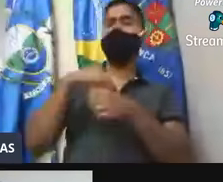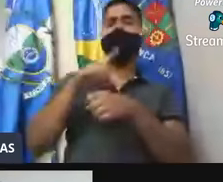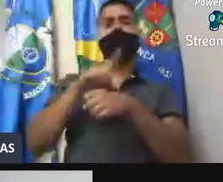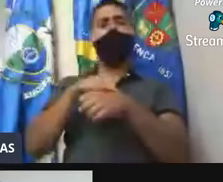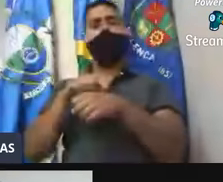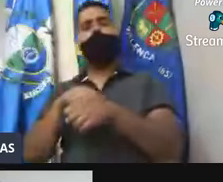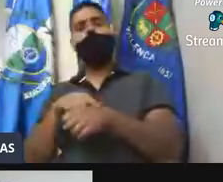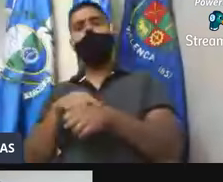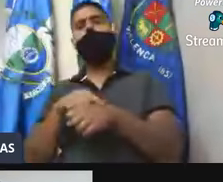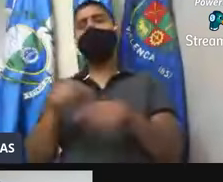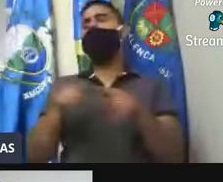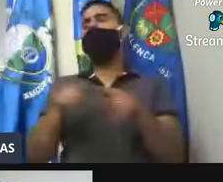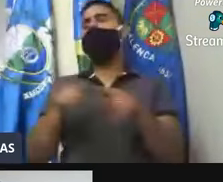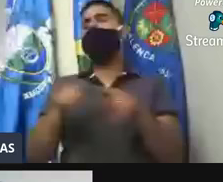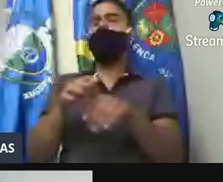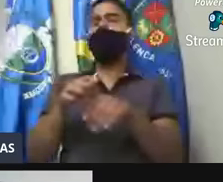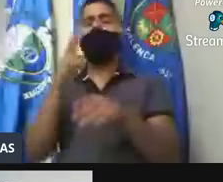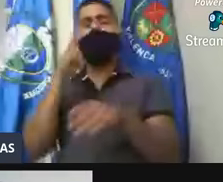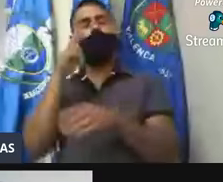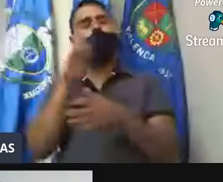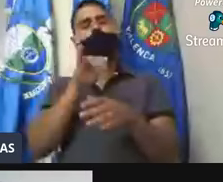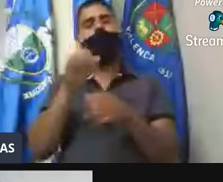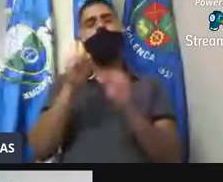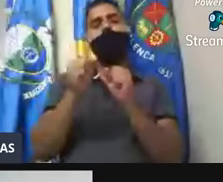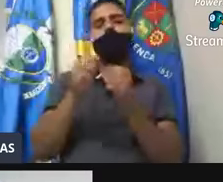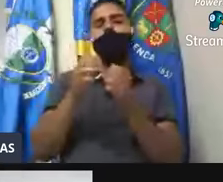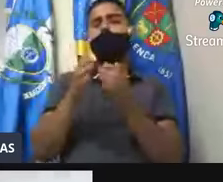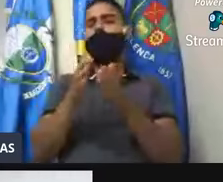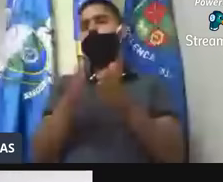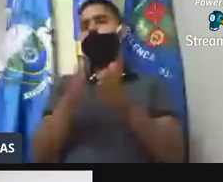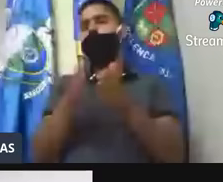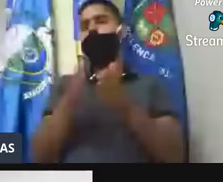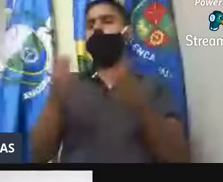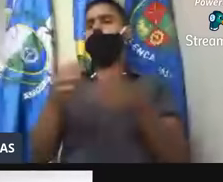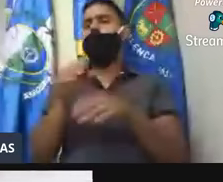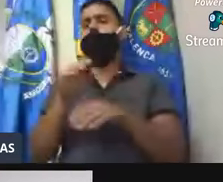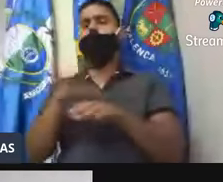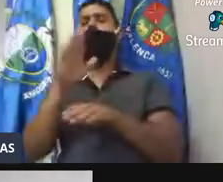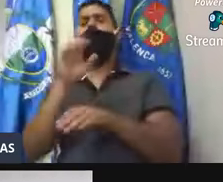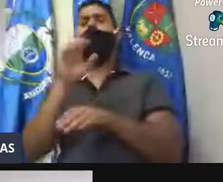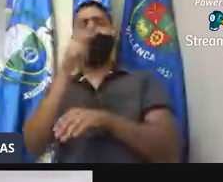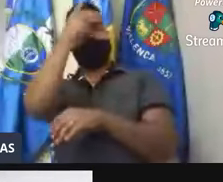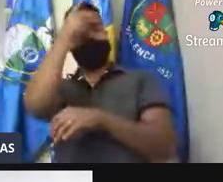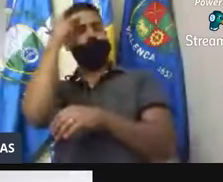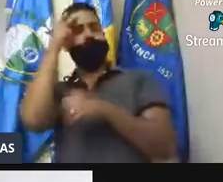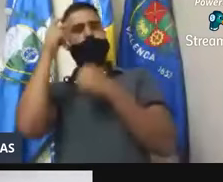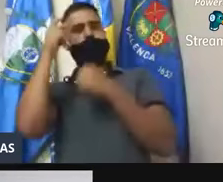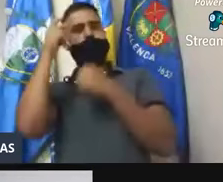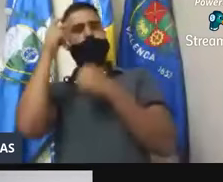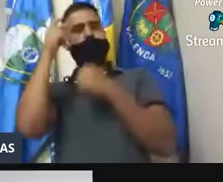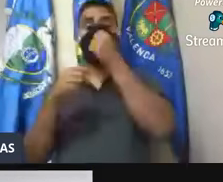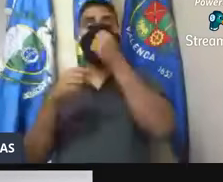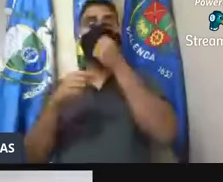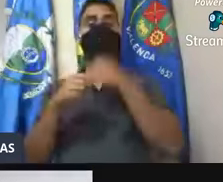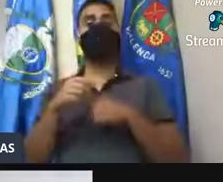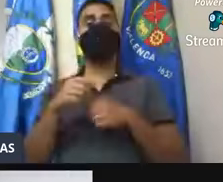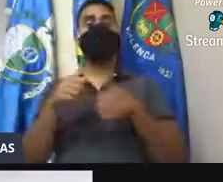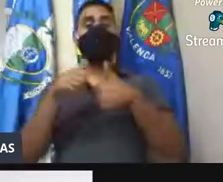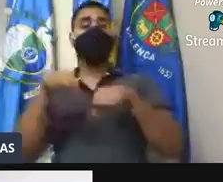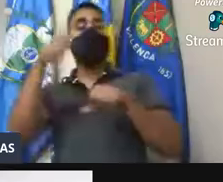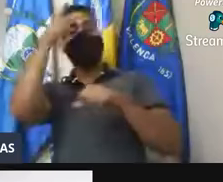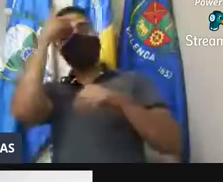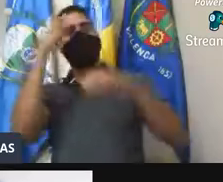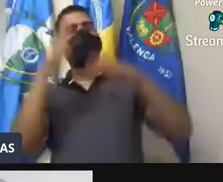possibilidade de ampliar de, de oito a dez passageiros em pé, com distanciamento correto, ou seja, para não deixar ninguém no ponto, nem na